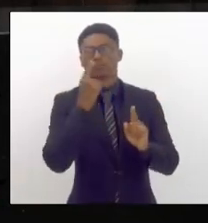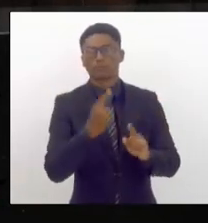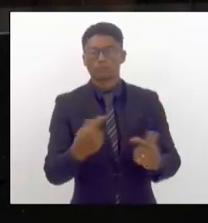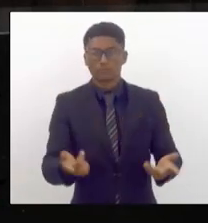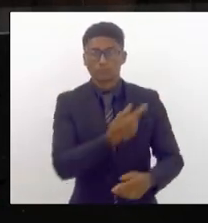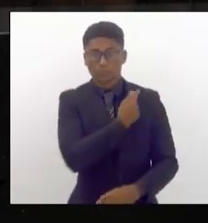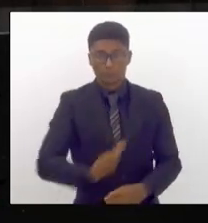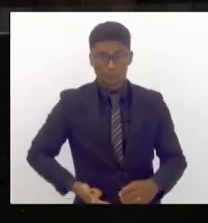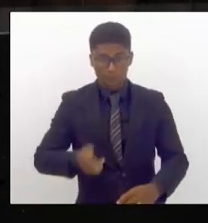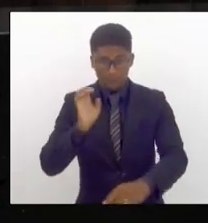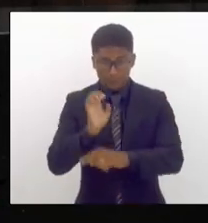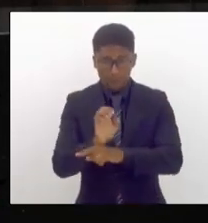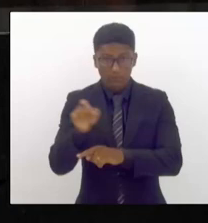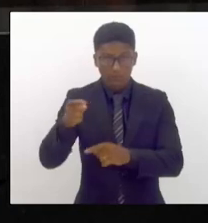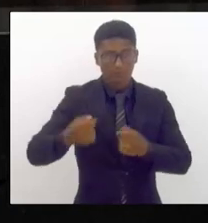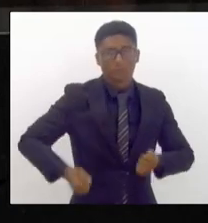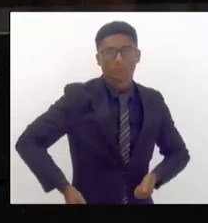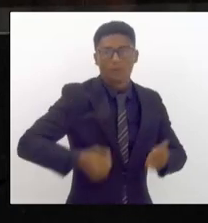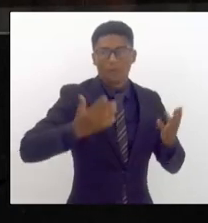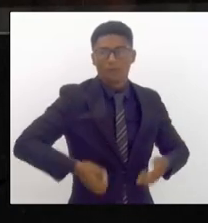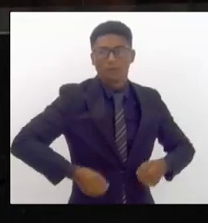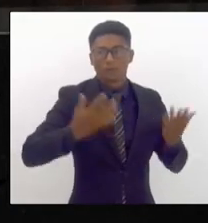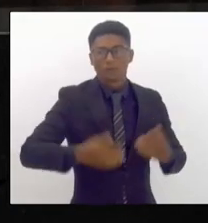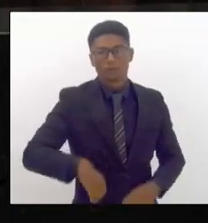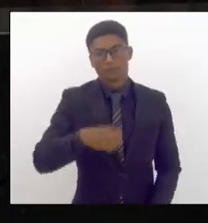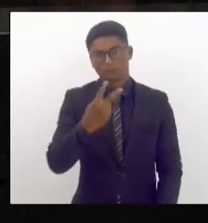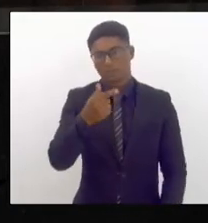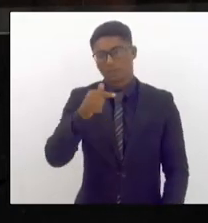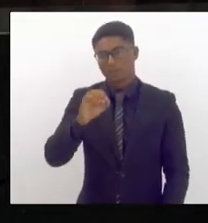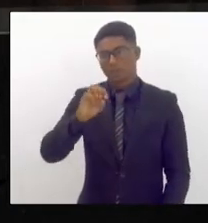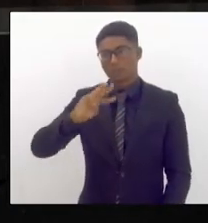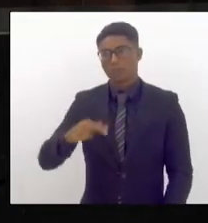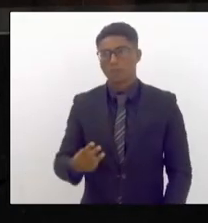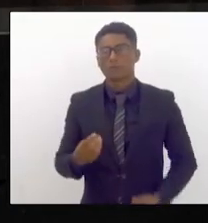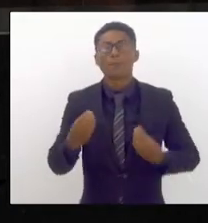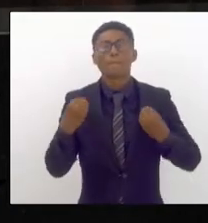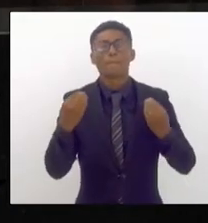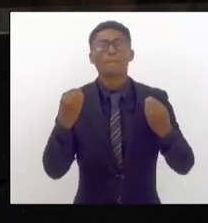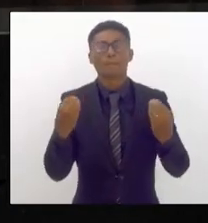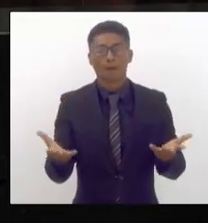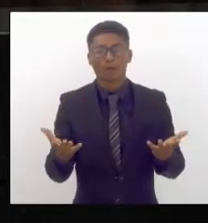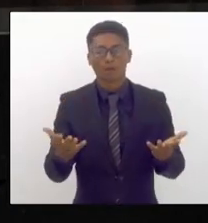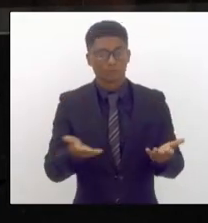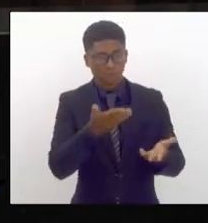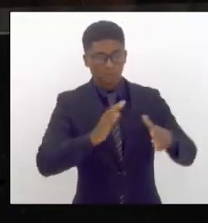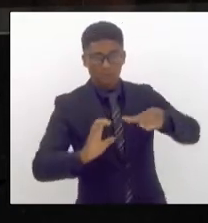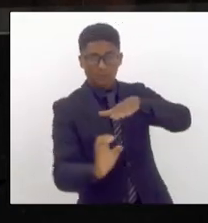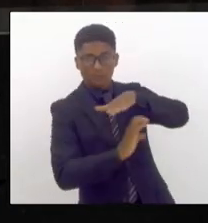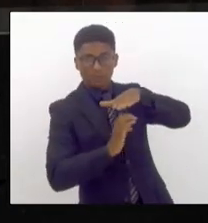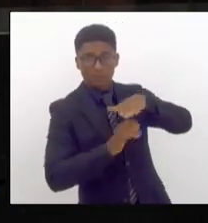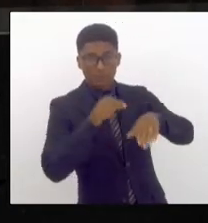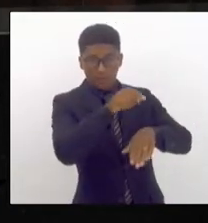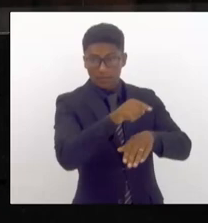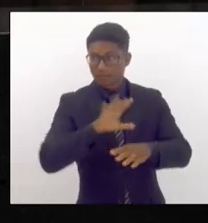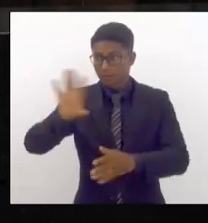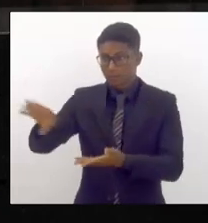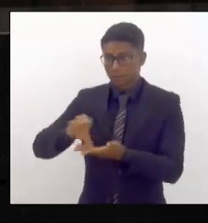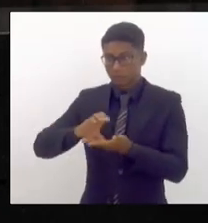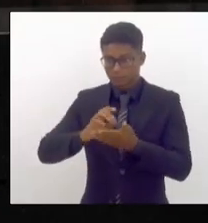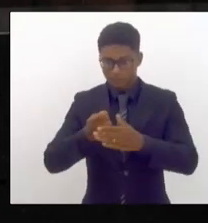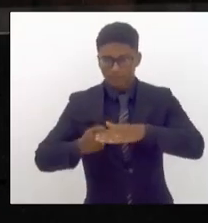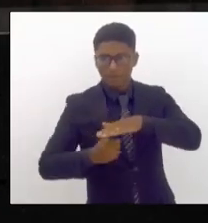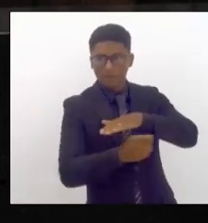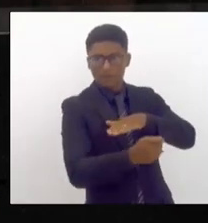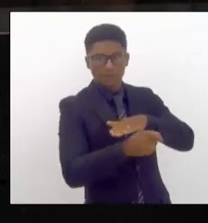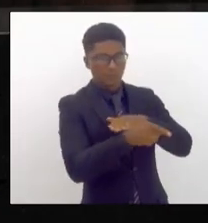desembolsou quase que 270 milhões para que a supervia pudesse investir no sistema para